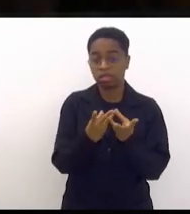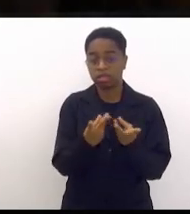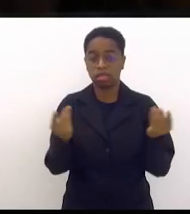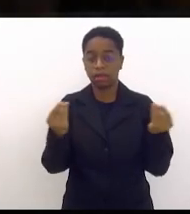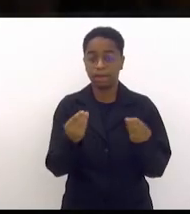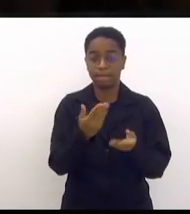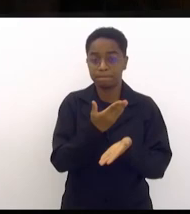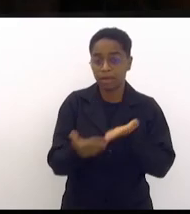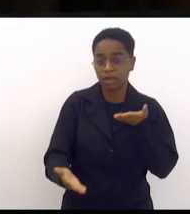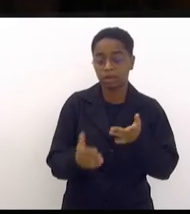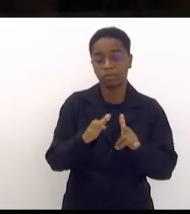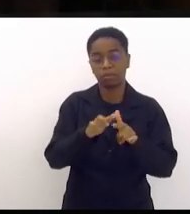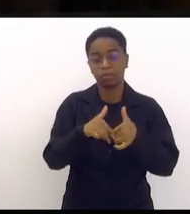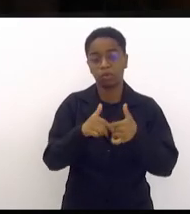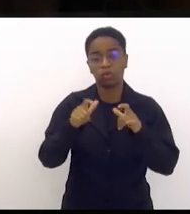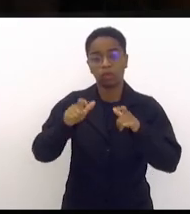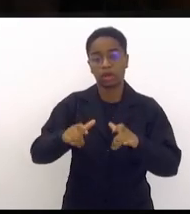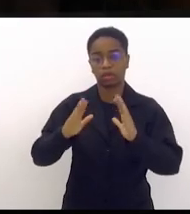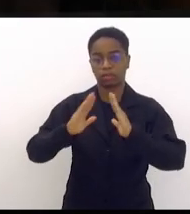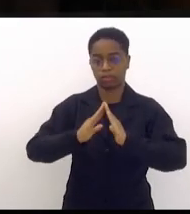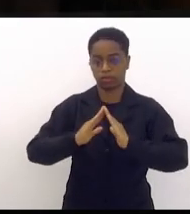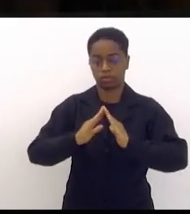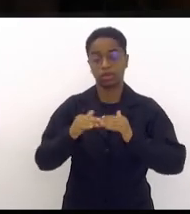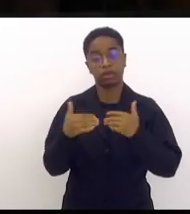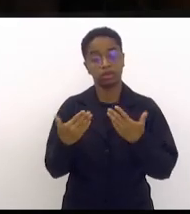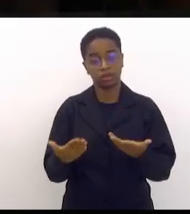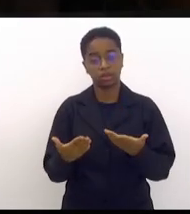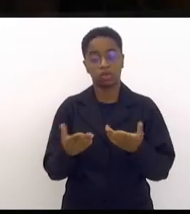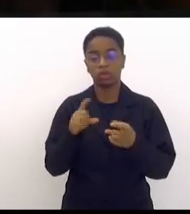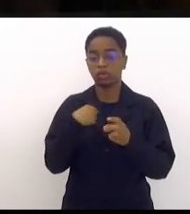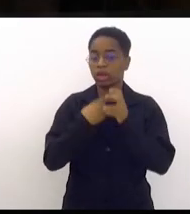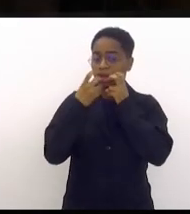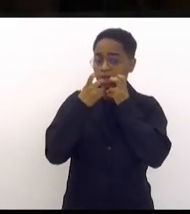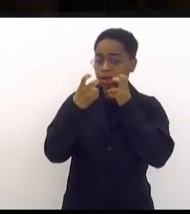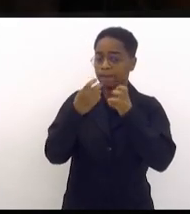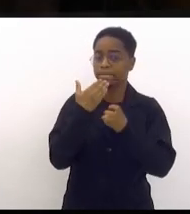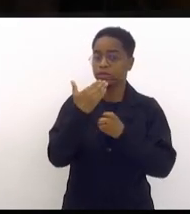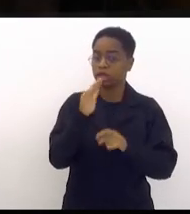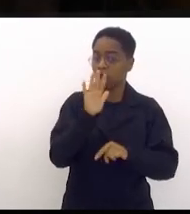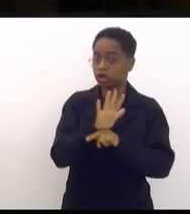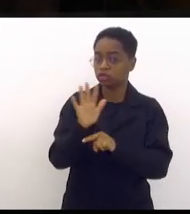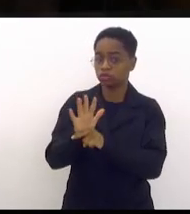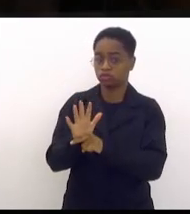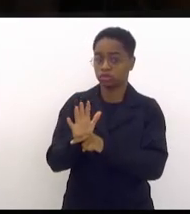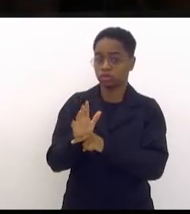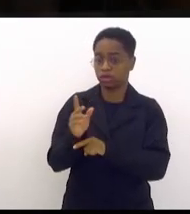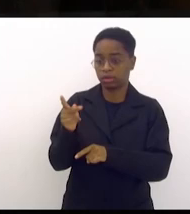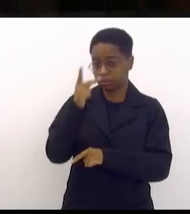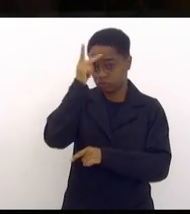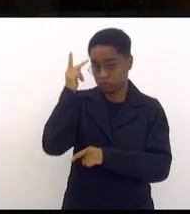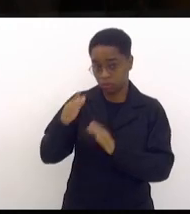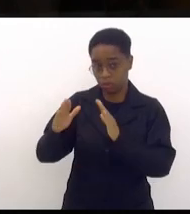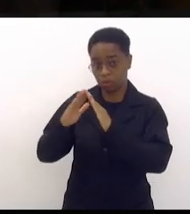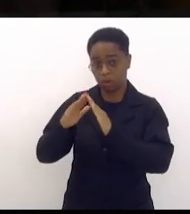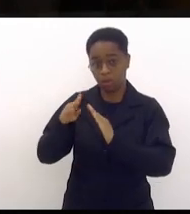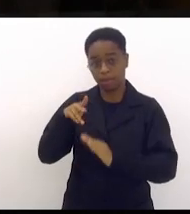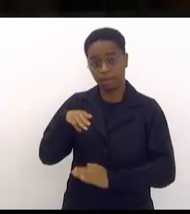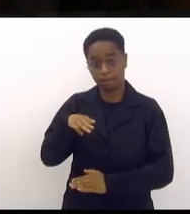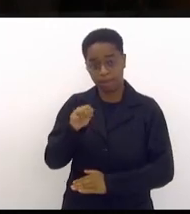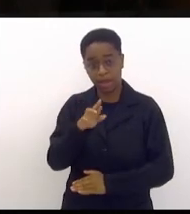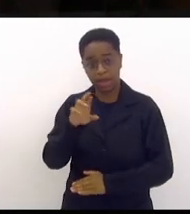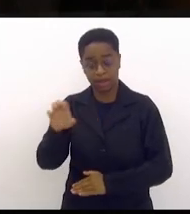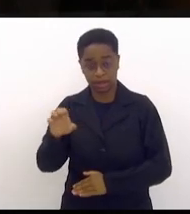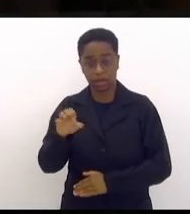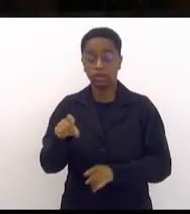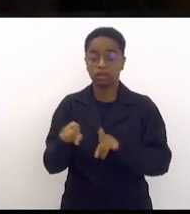Então, o grito de socorro dado pelos moradores da Maré é o grito de socorro de um